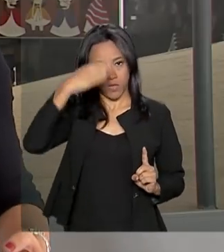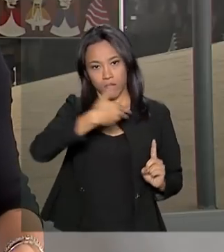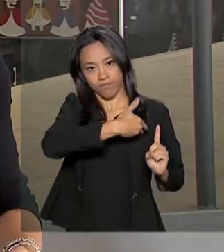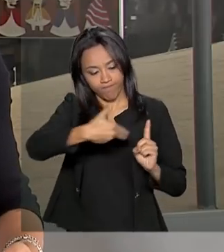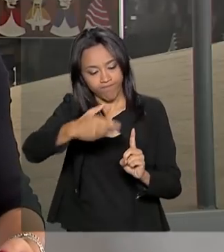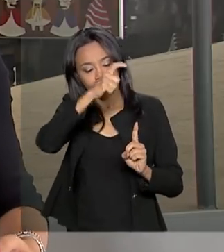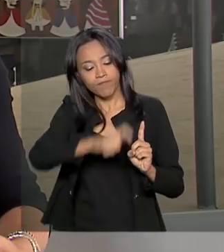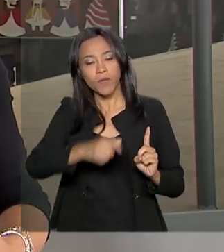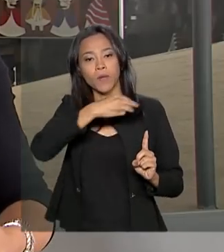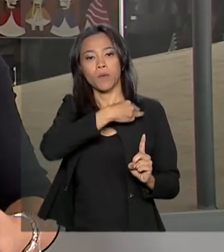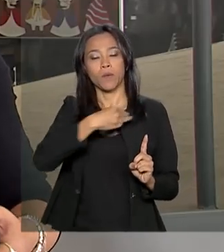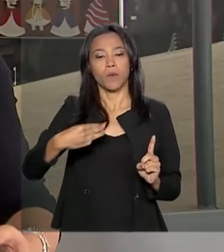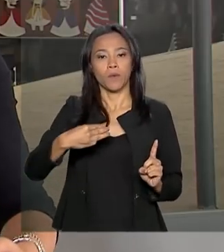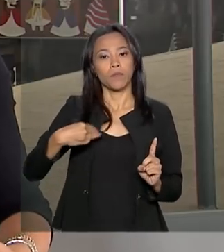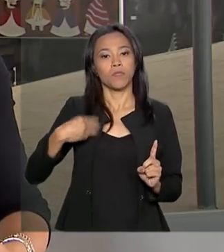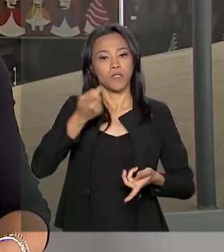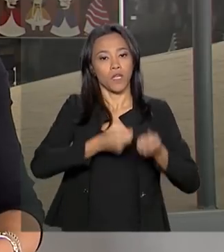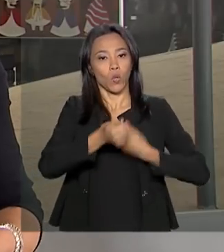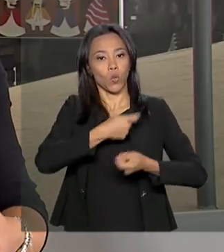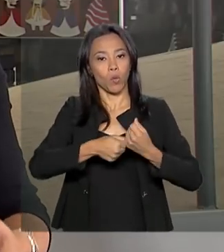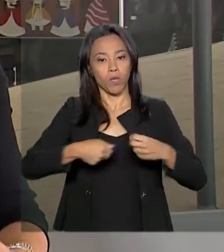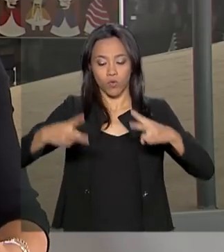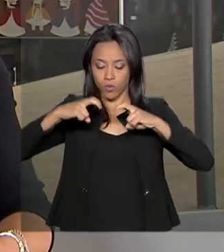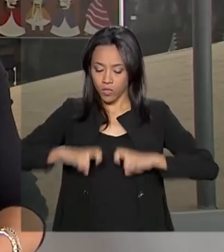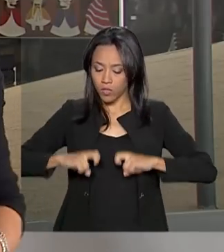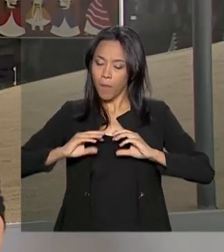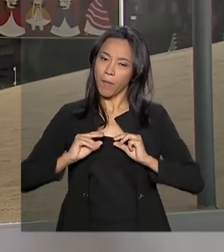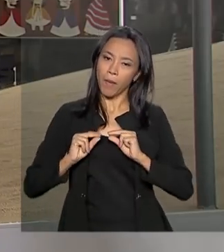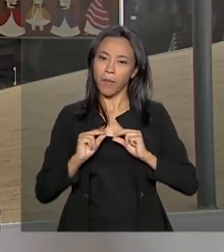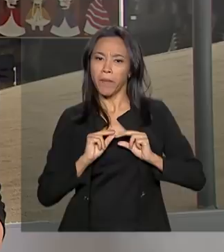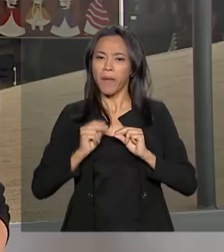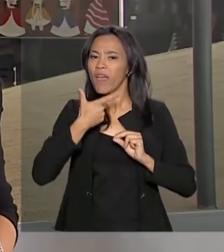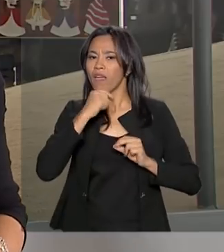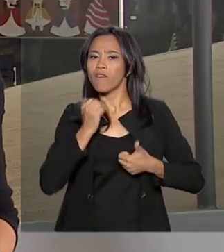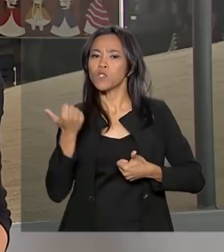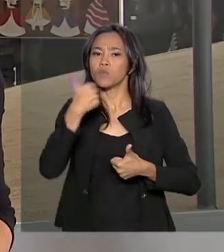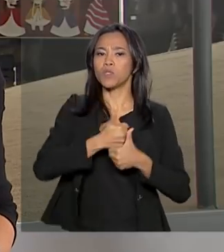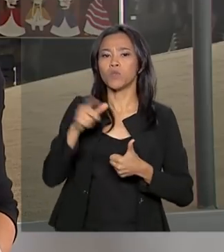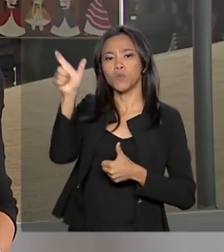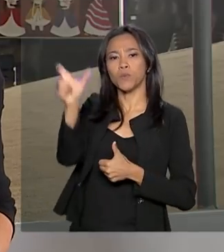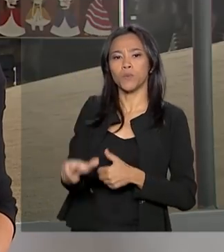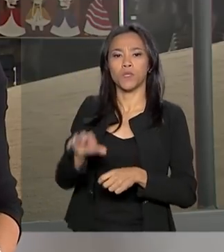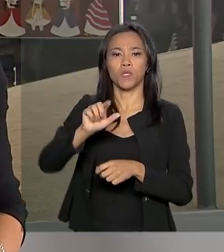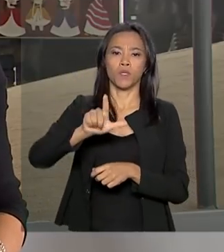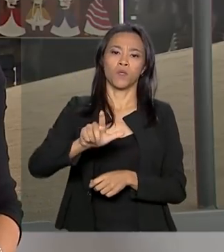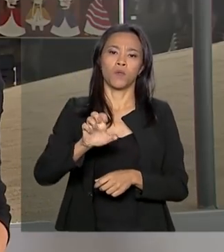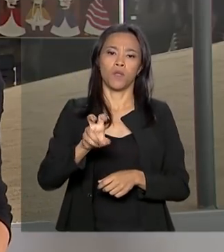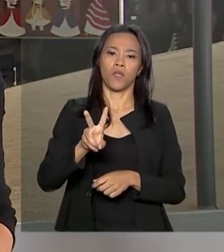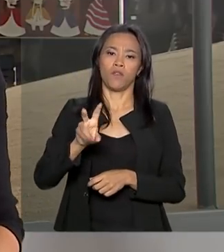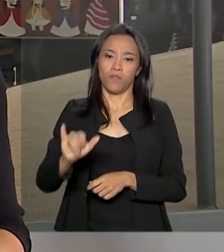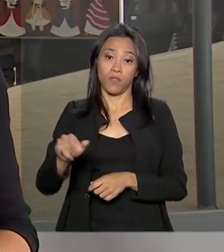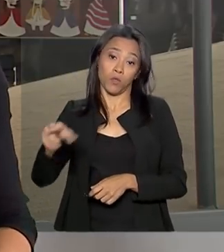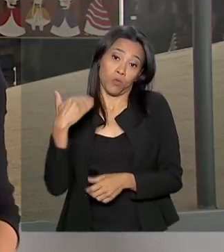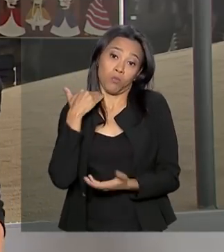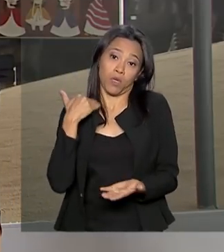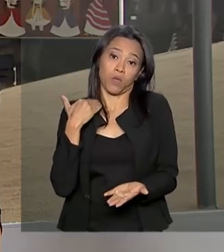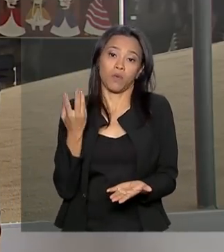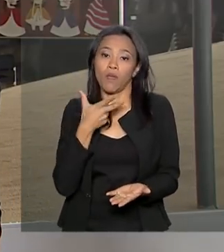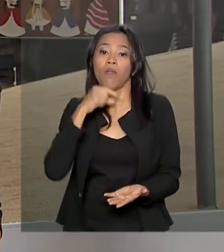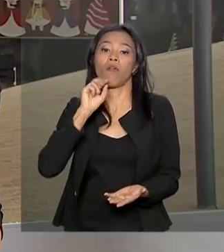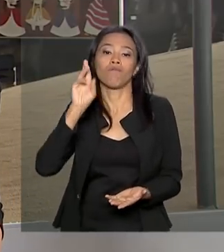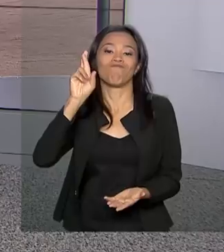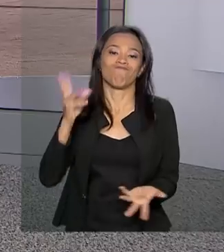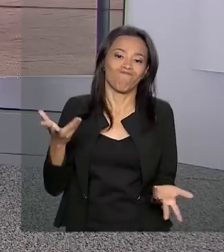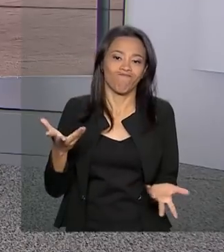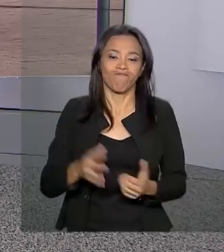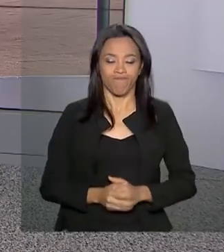e a expectativa é que eles conversem sobre quem será o substituto de Joaquim Levy no comando do BNDES. Roberto, voltamos